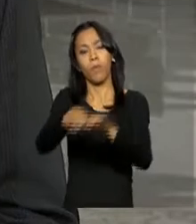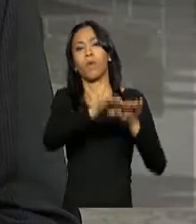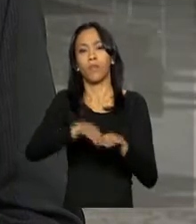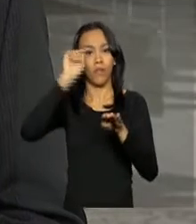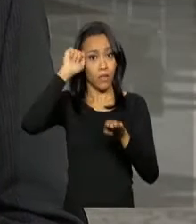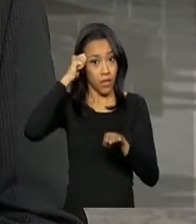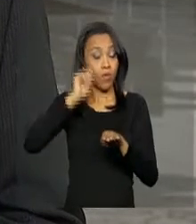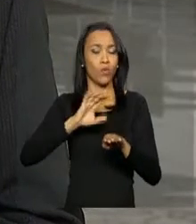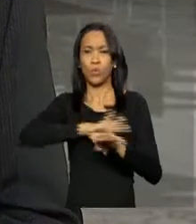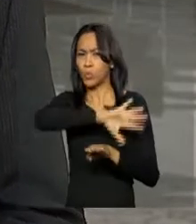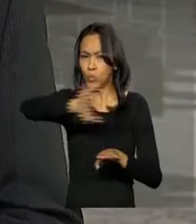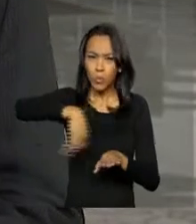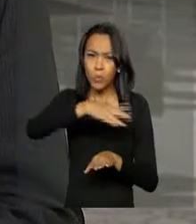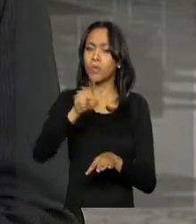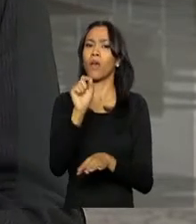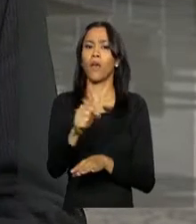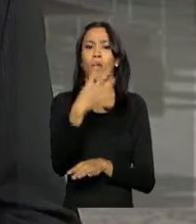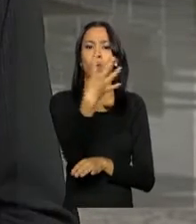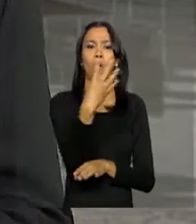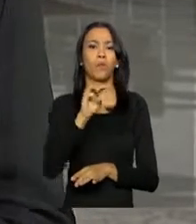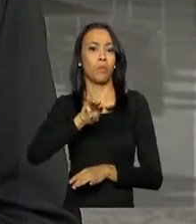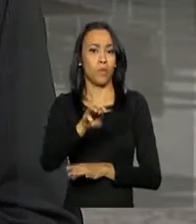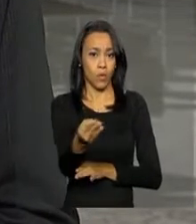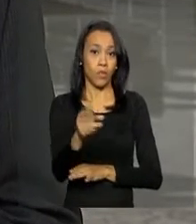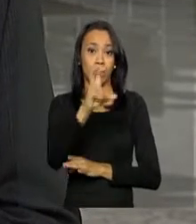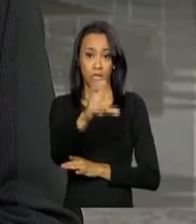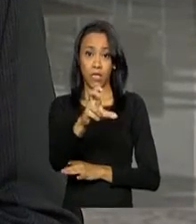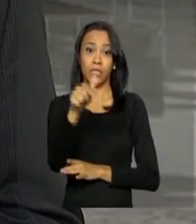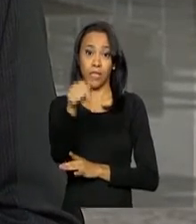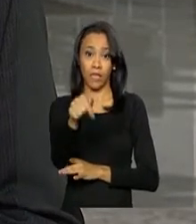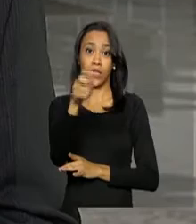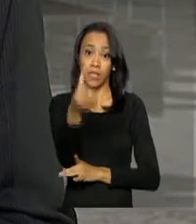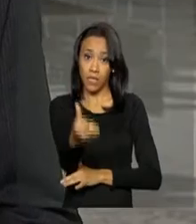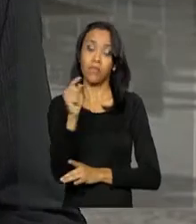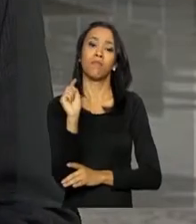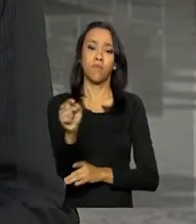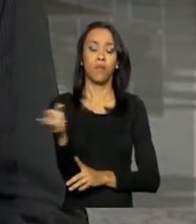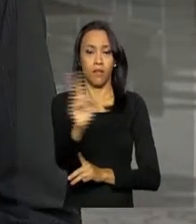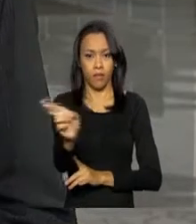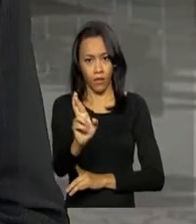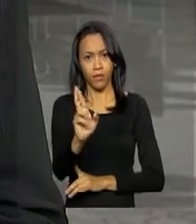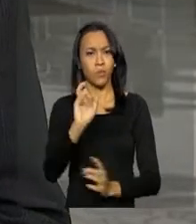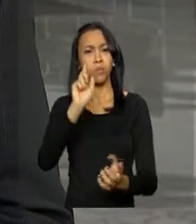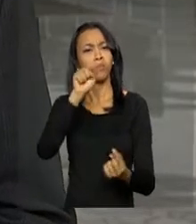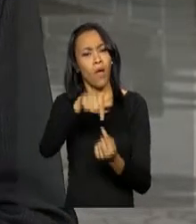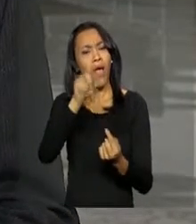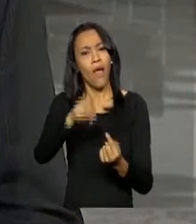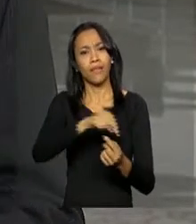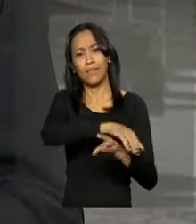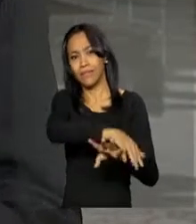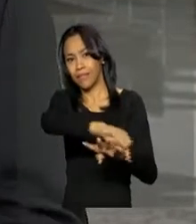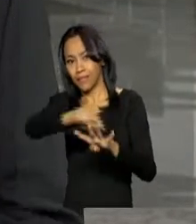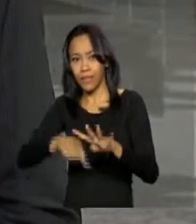disponibilizados pelo governo federal 4 milhões 576 mil reais para ações em três